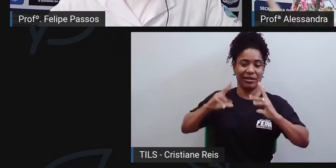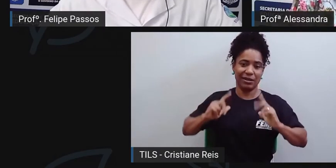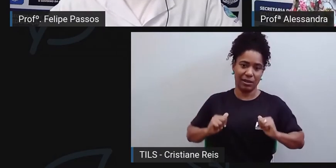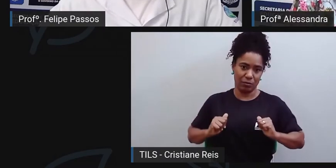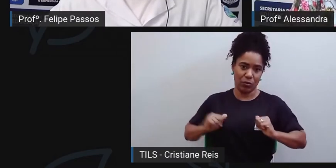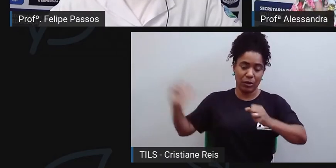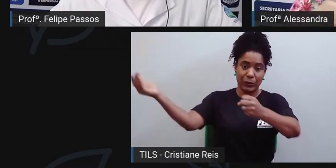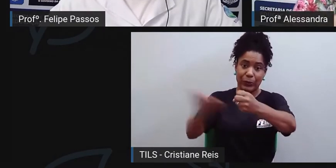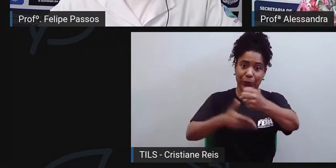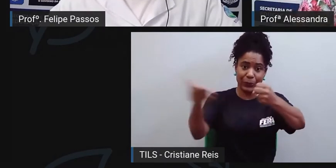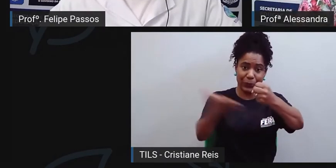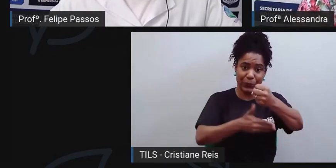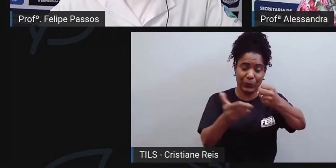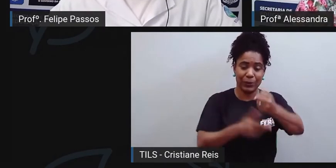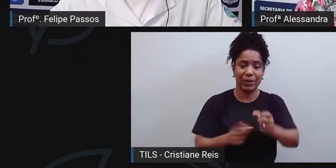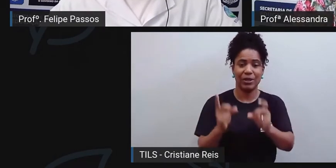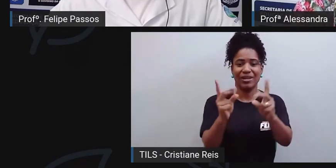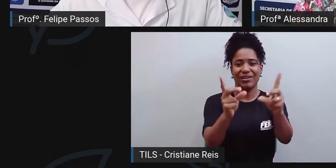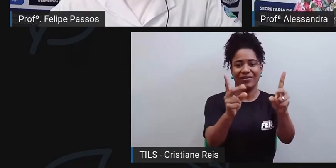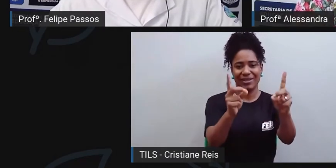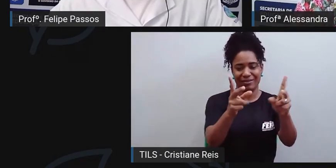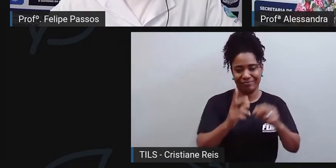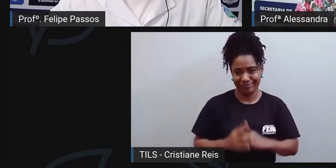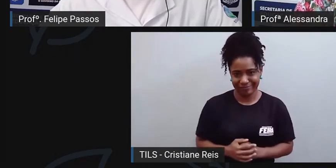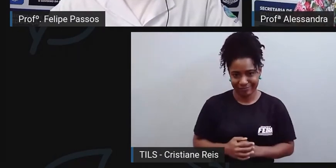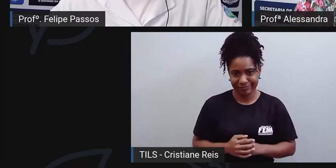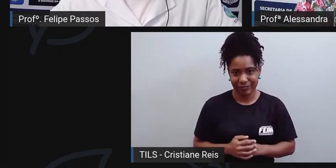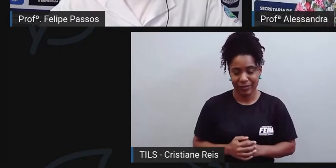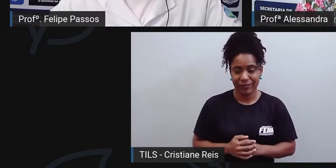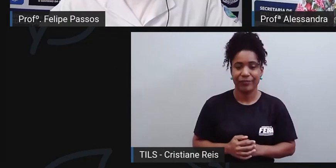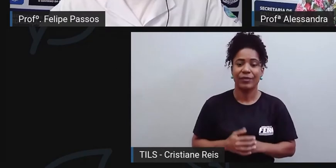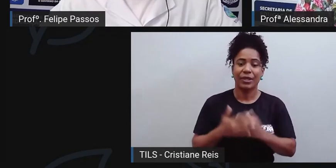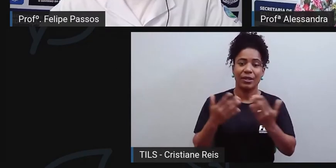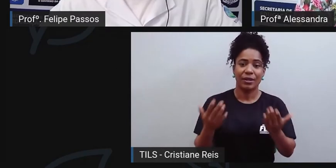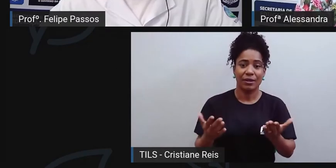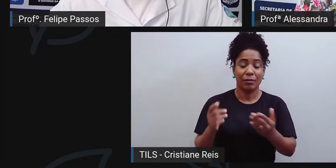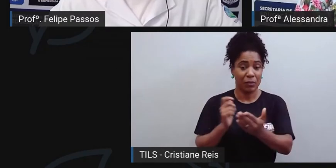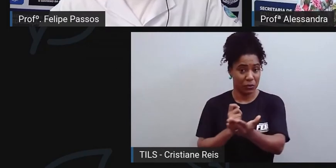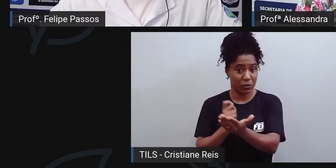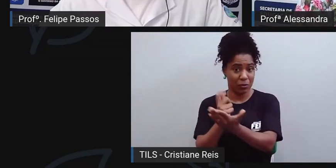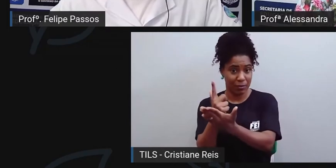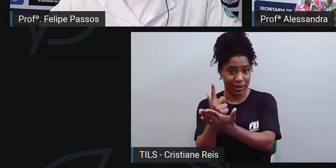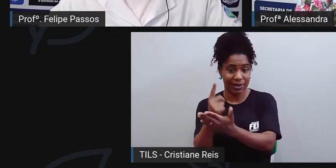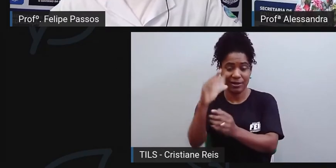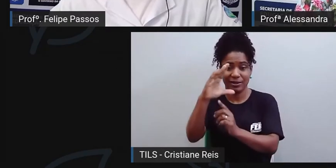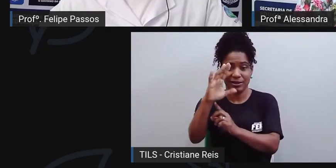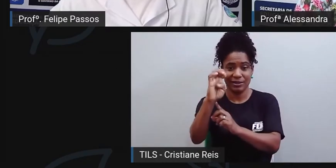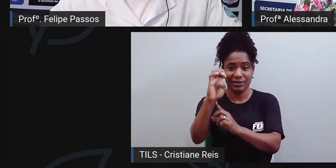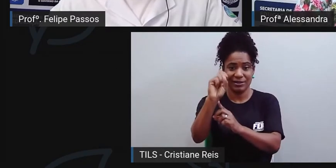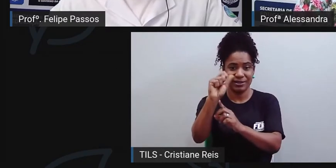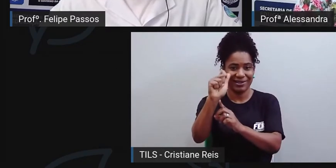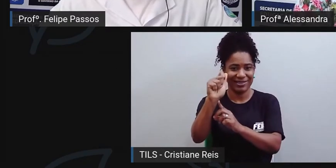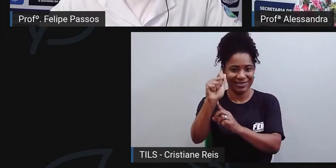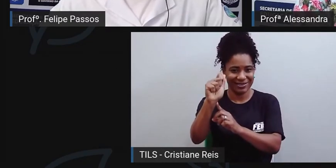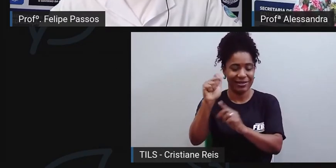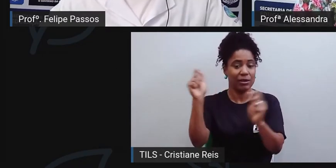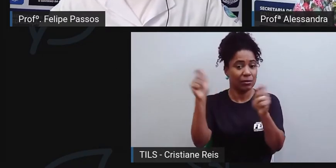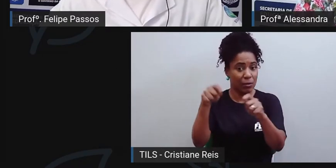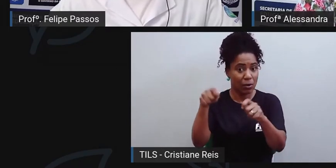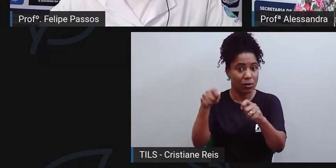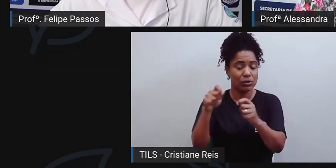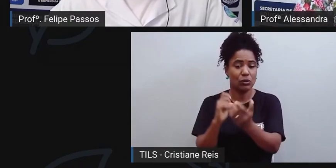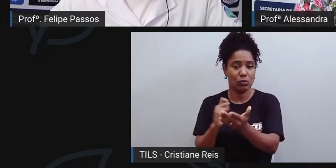pessoa que produza, ele vai comprar essas mercadorias nas ceasas e vai trazer para a venda no varejo.